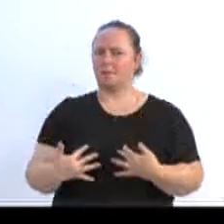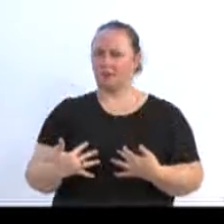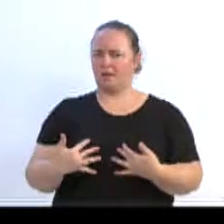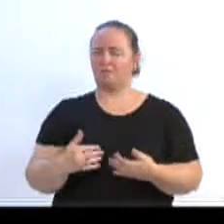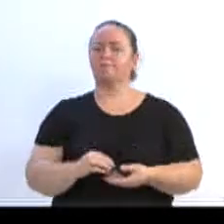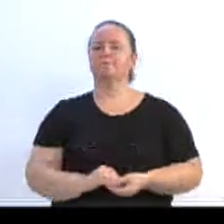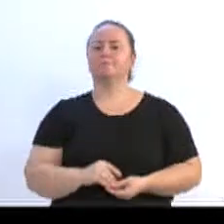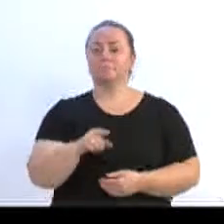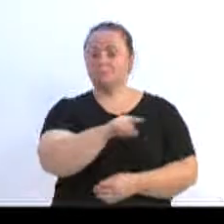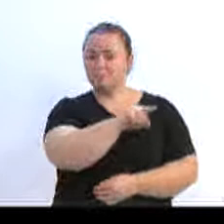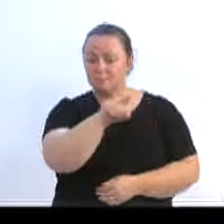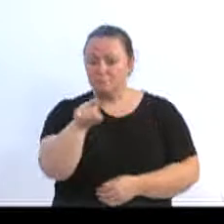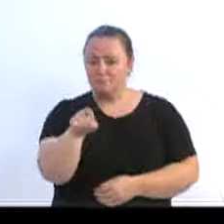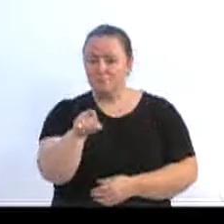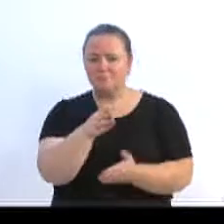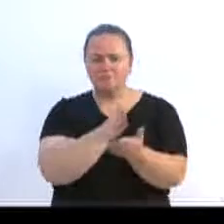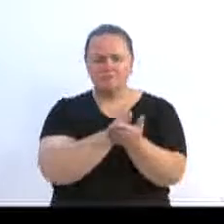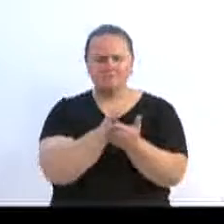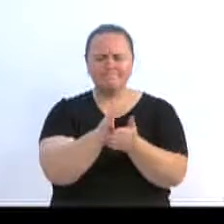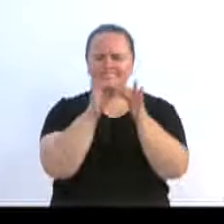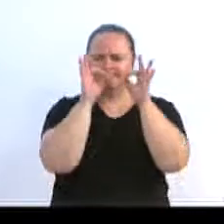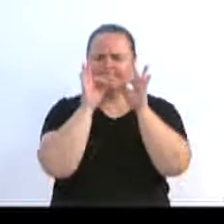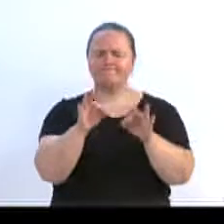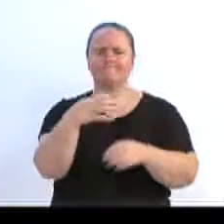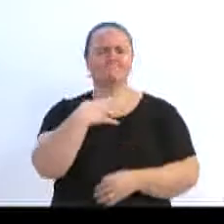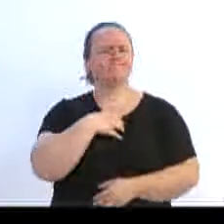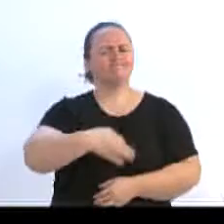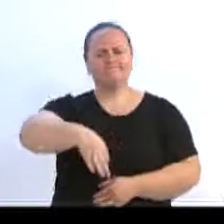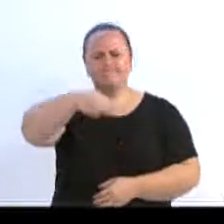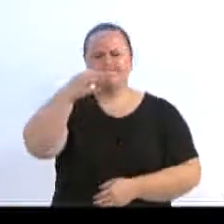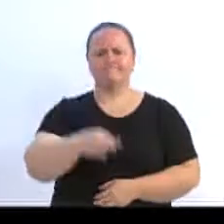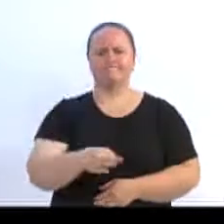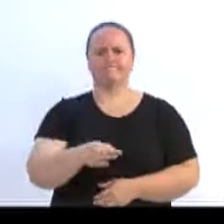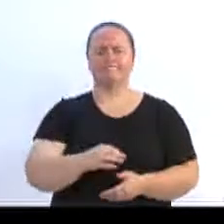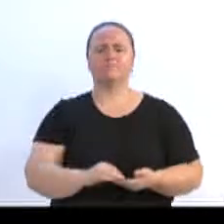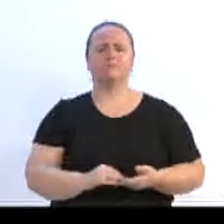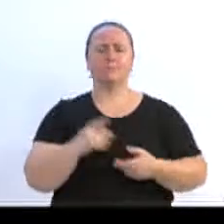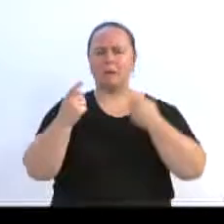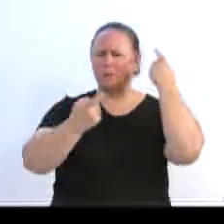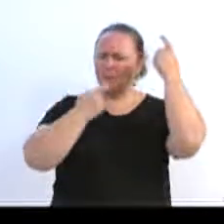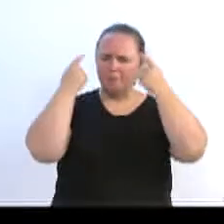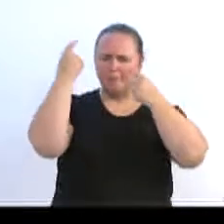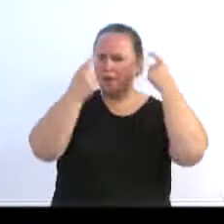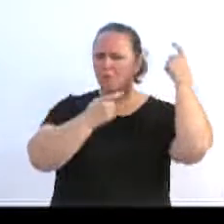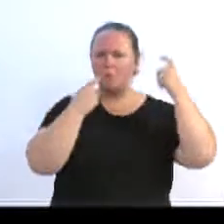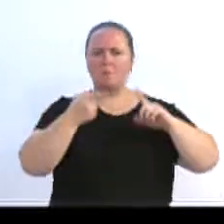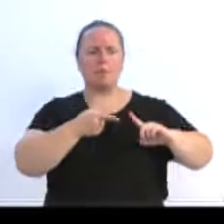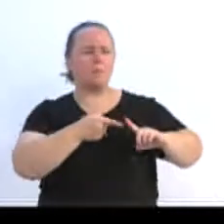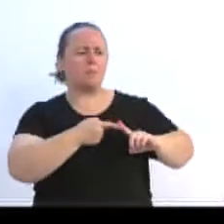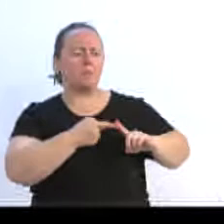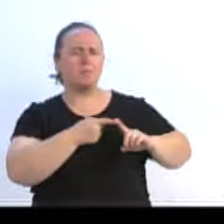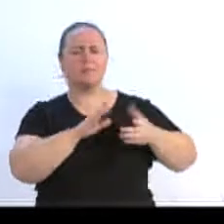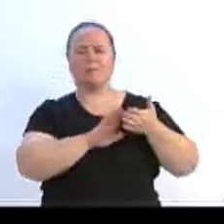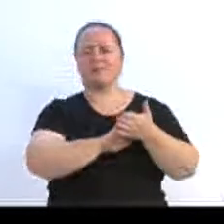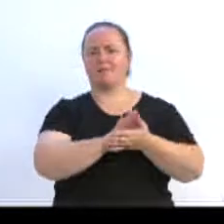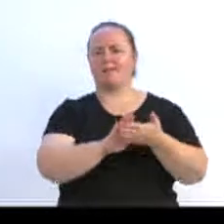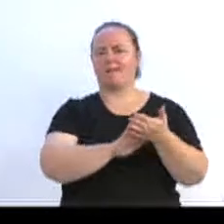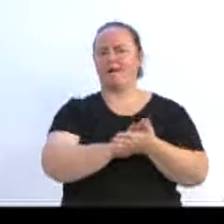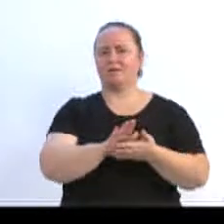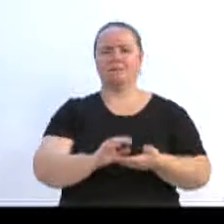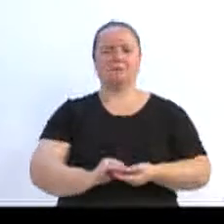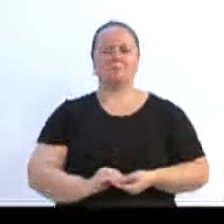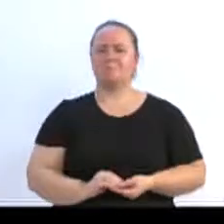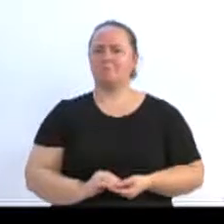filho, andai sempre para os caminhos certos e não se preocupa com o seu adversário. A função do seu adversário